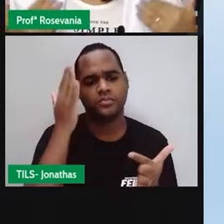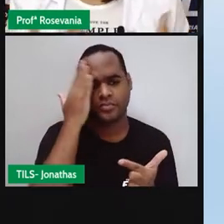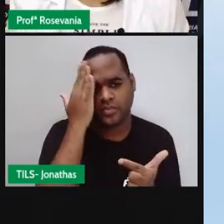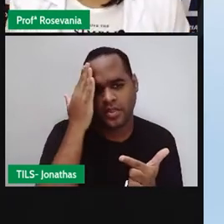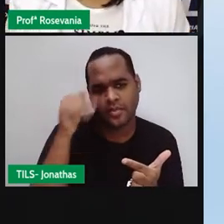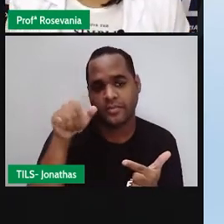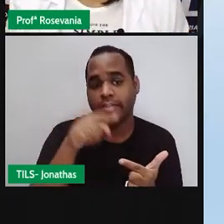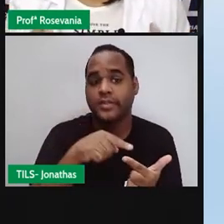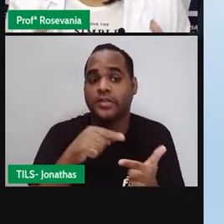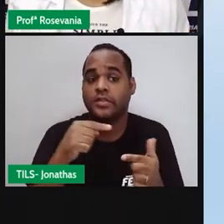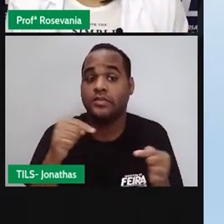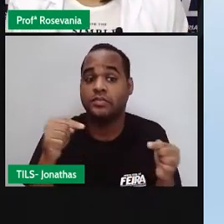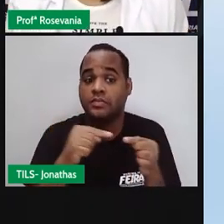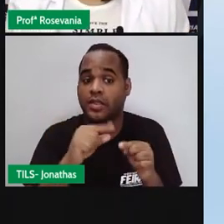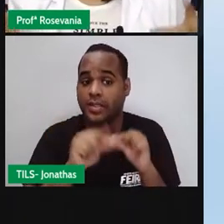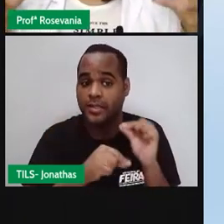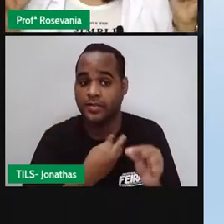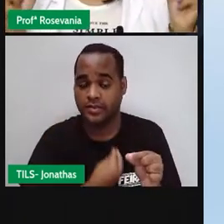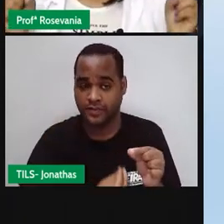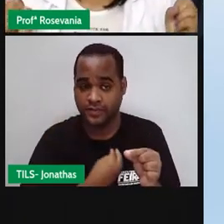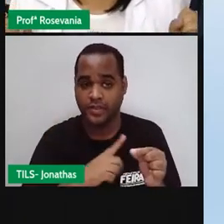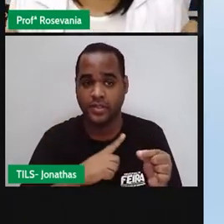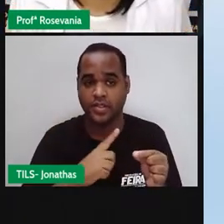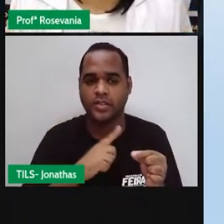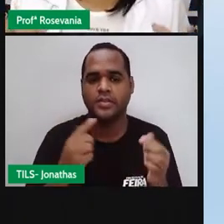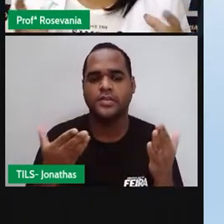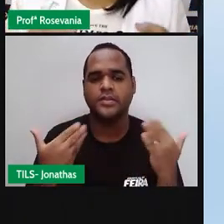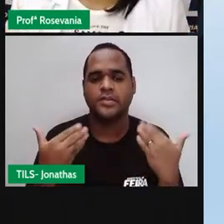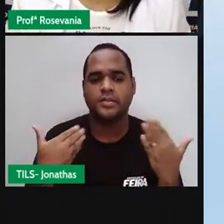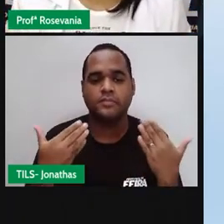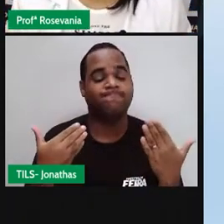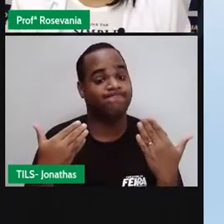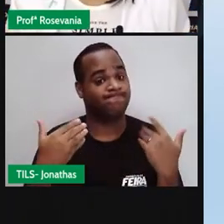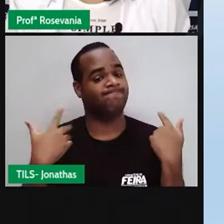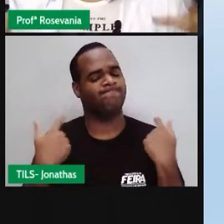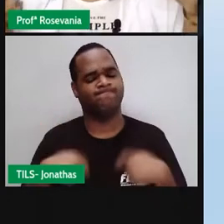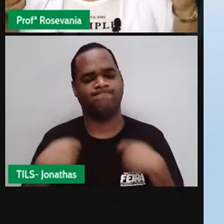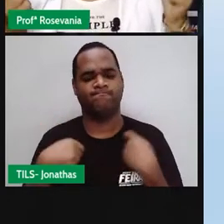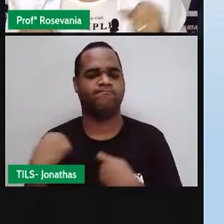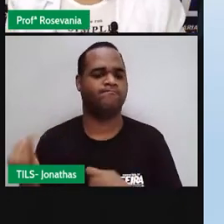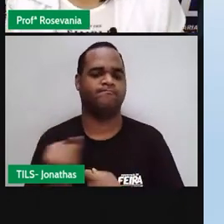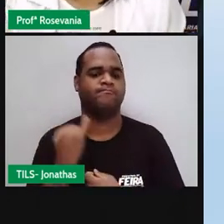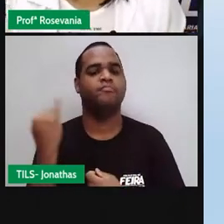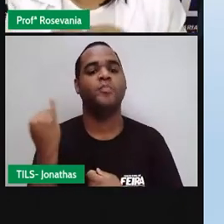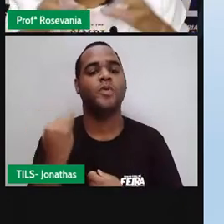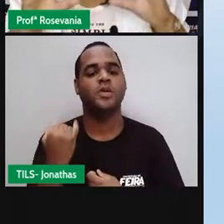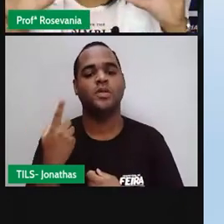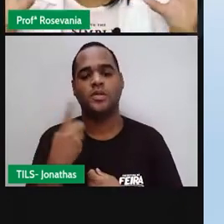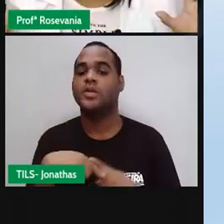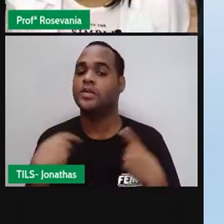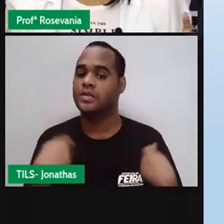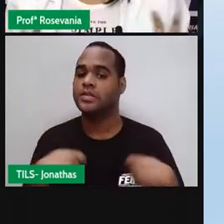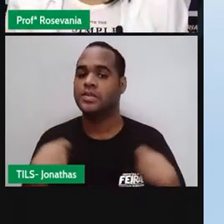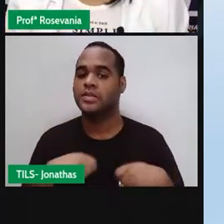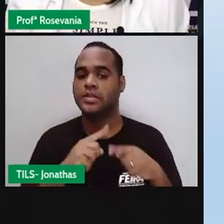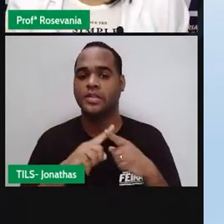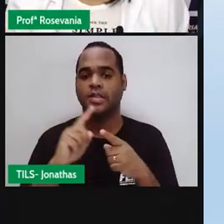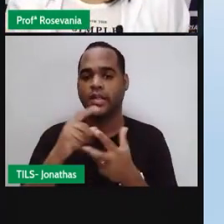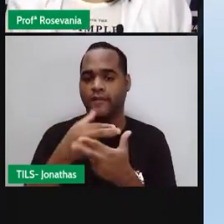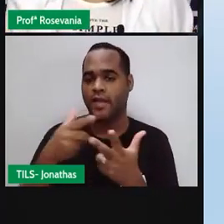O que proporciona a existência de vida é esse calorzinho, a gente precisa desse calor, a gente precisa dessa radiação aí